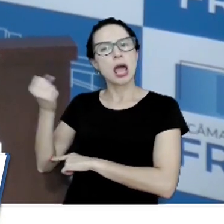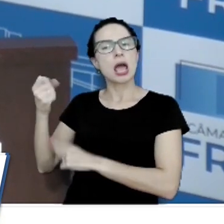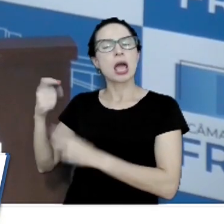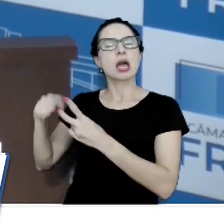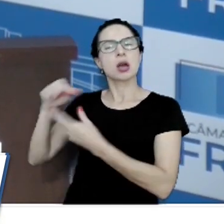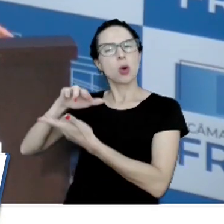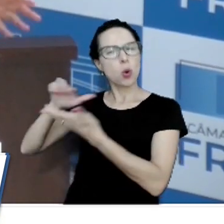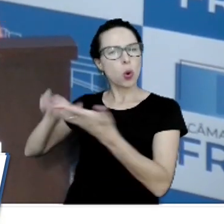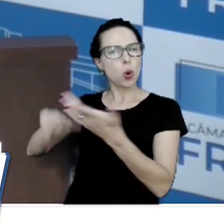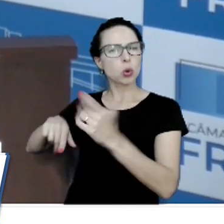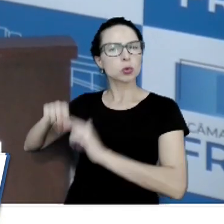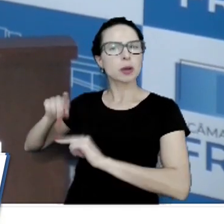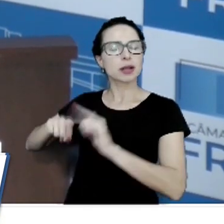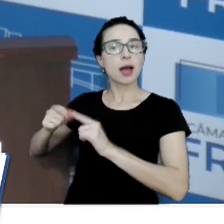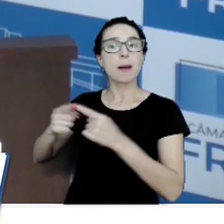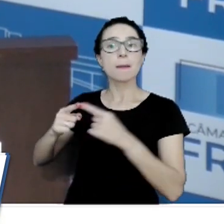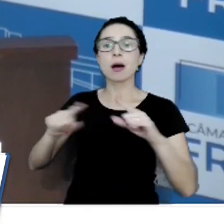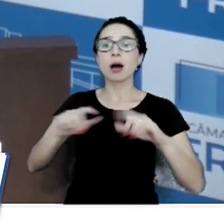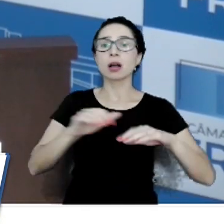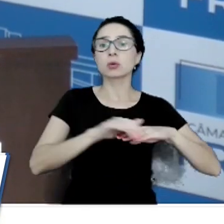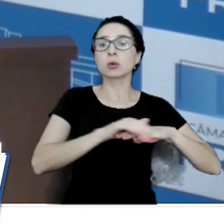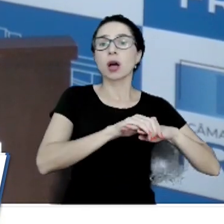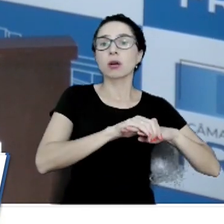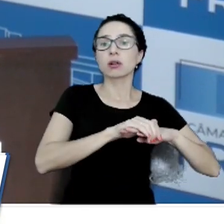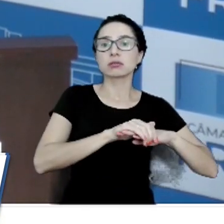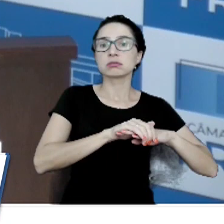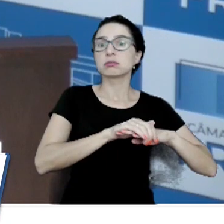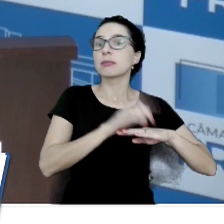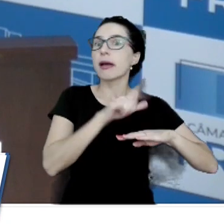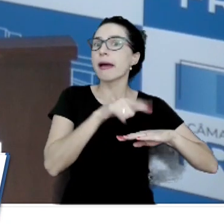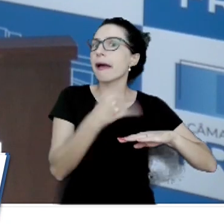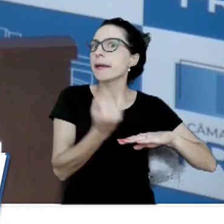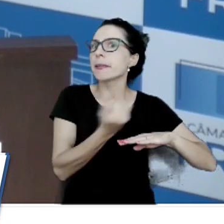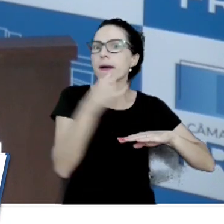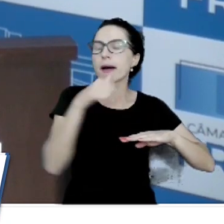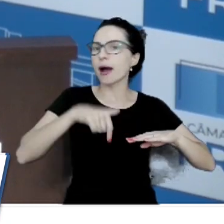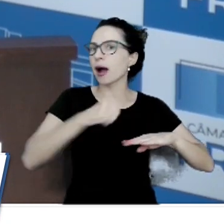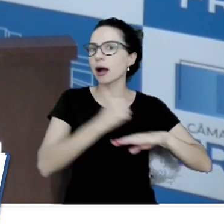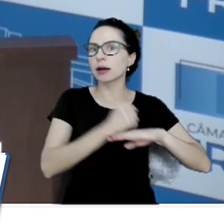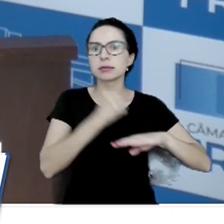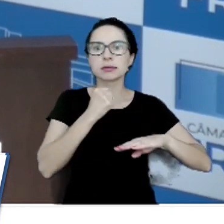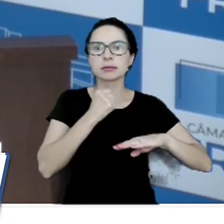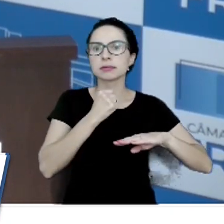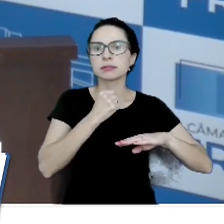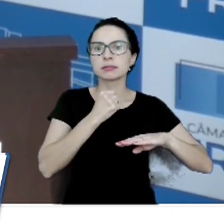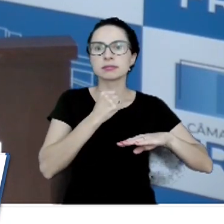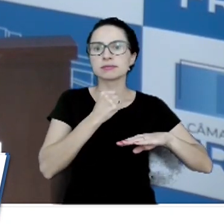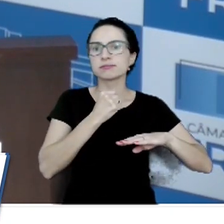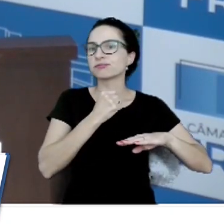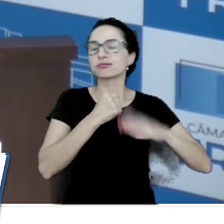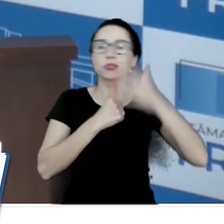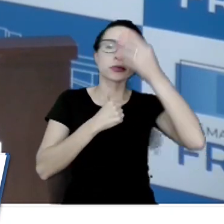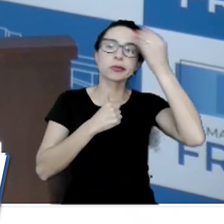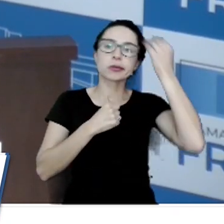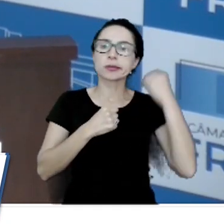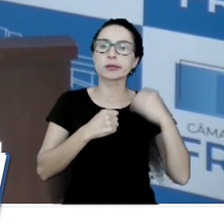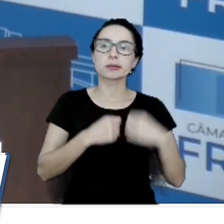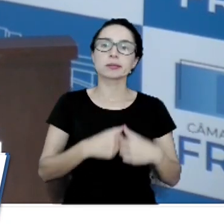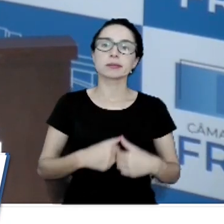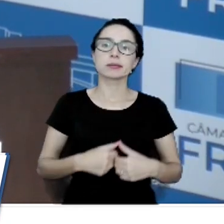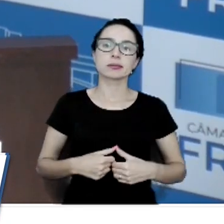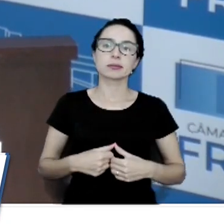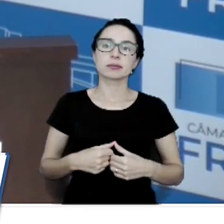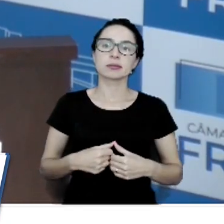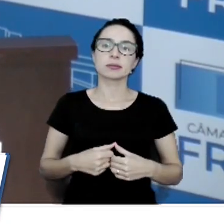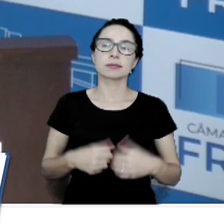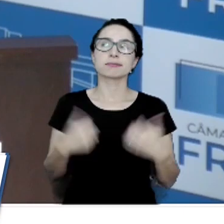produtos, mas o calçado tão importante para a nossa cidade foi esquecido. E aí